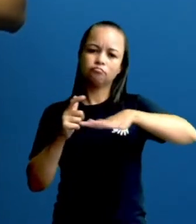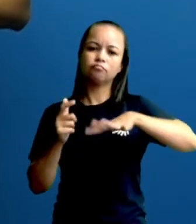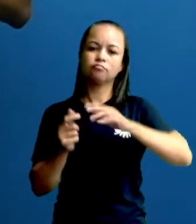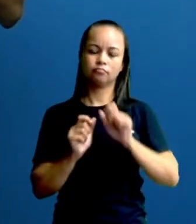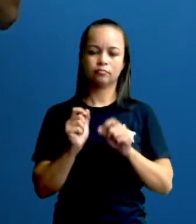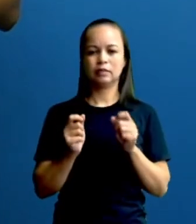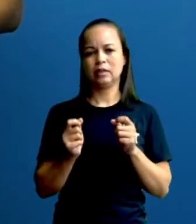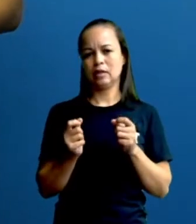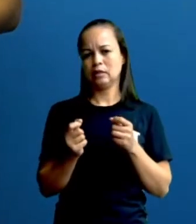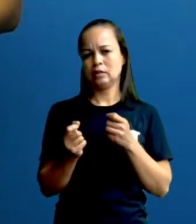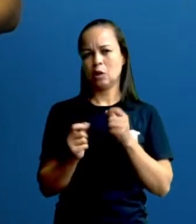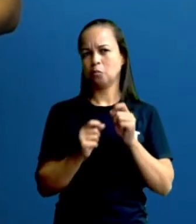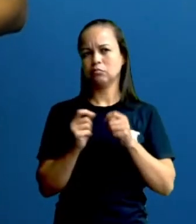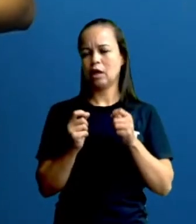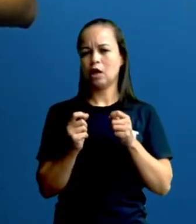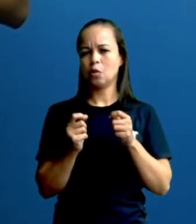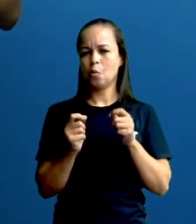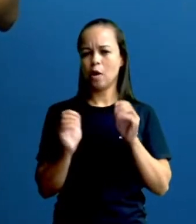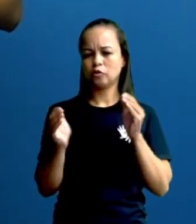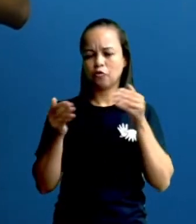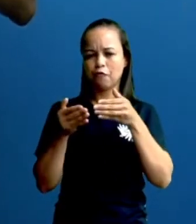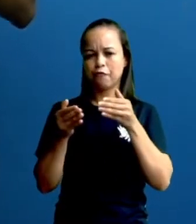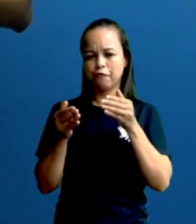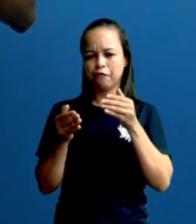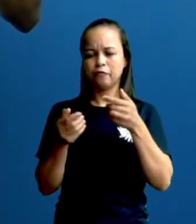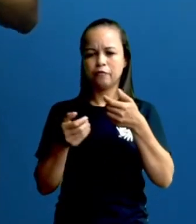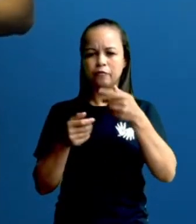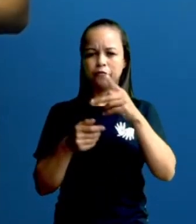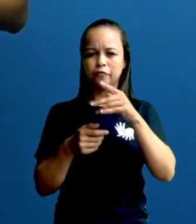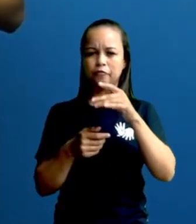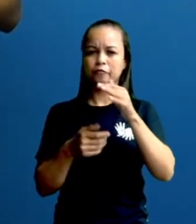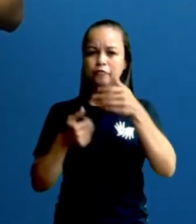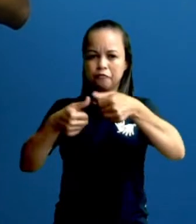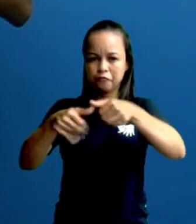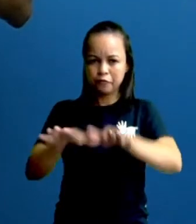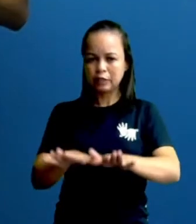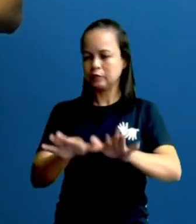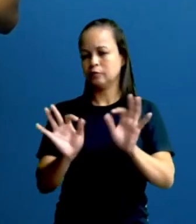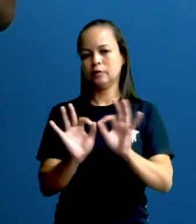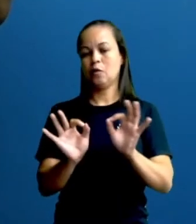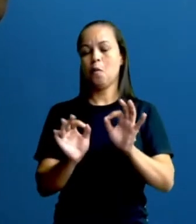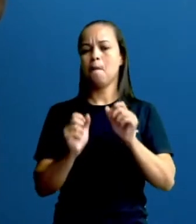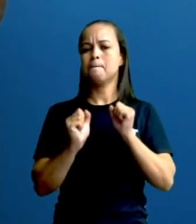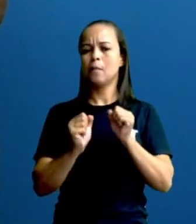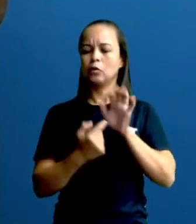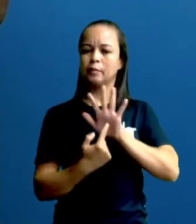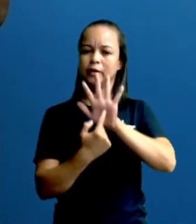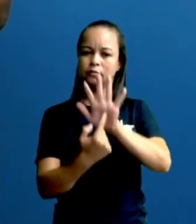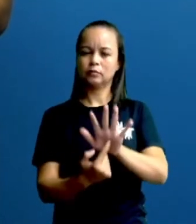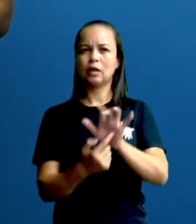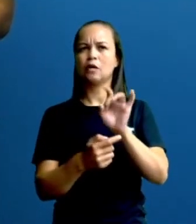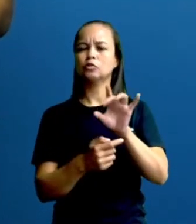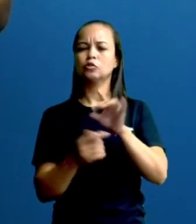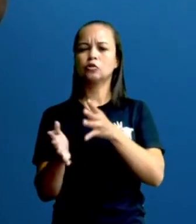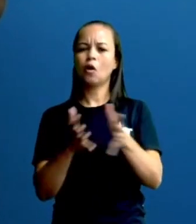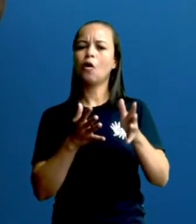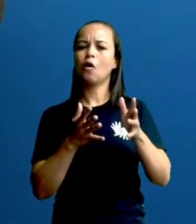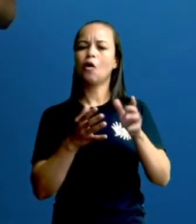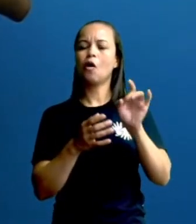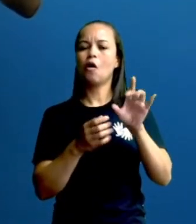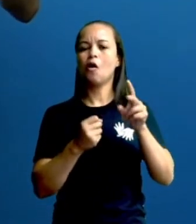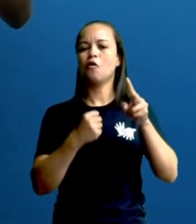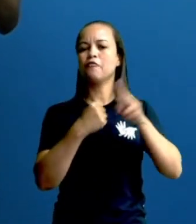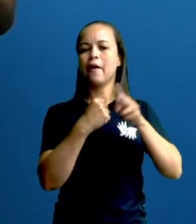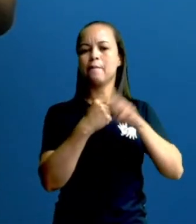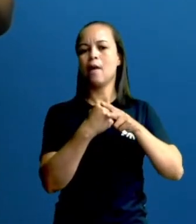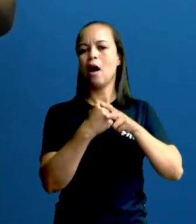variação. Não tem um eixo fixo. E também ela pode apresentar somente a presença da linguagem não verbal.